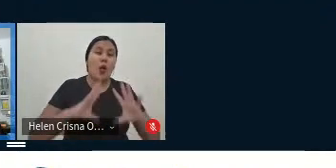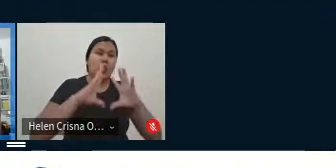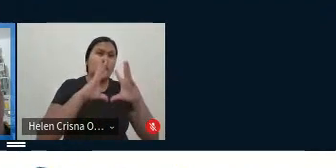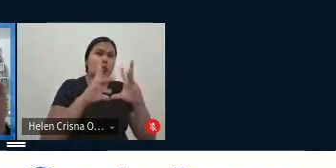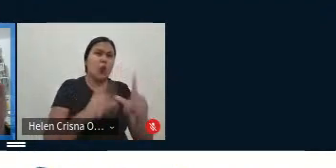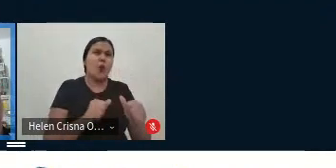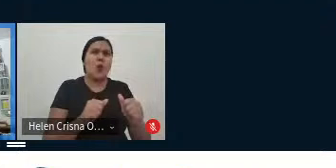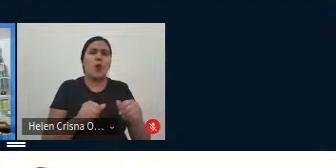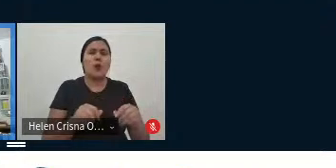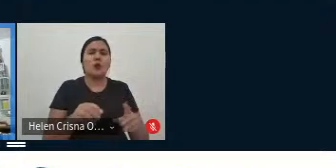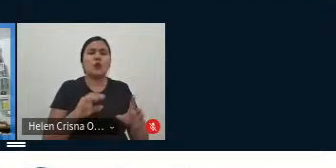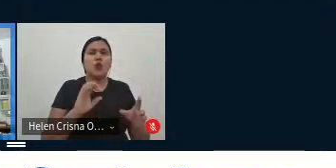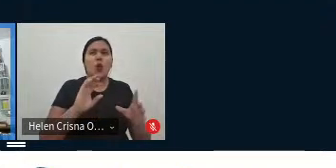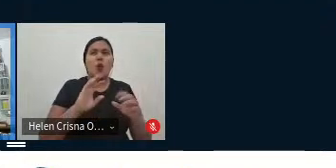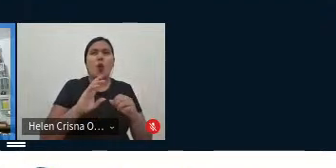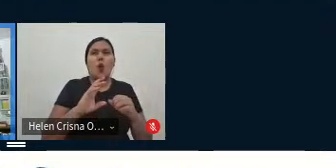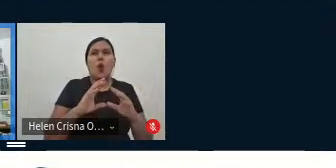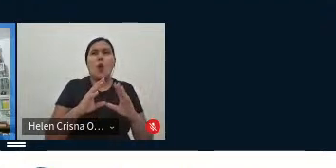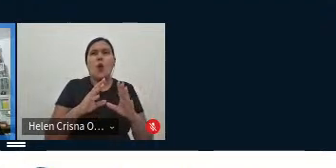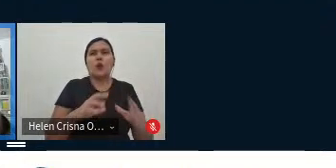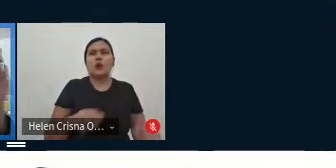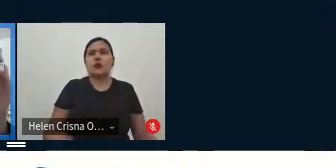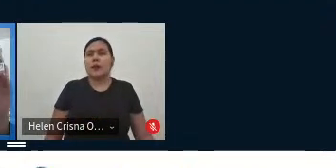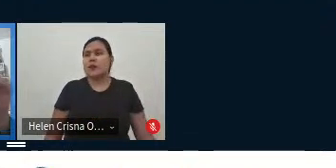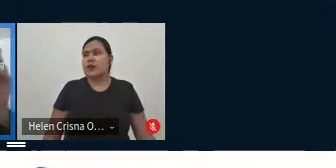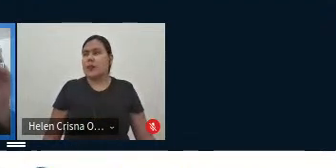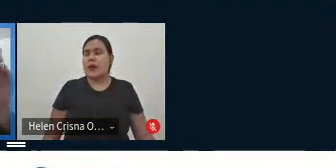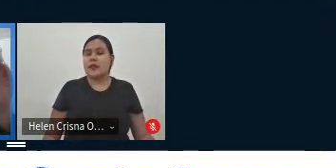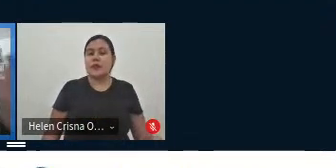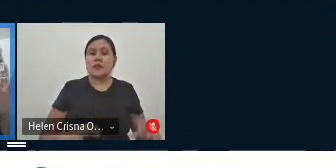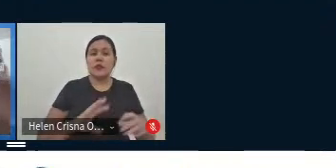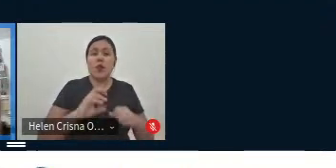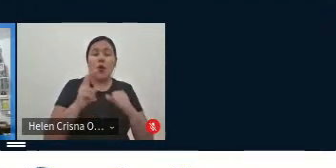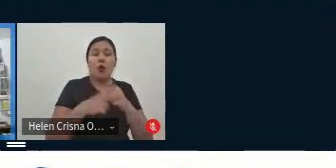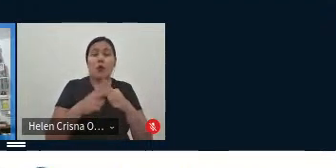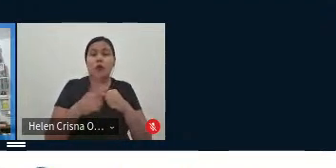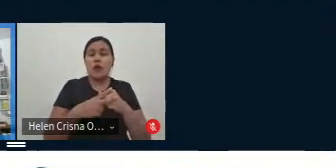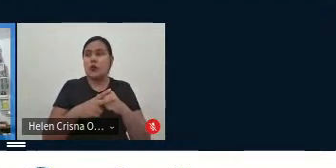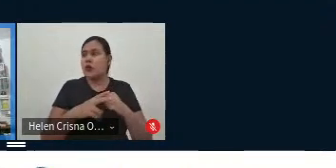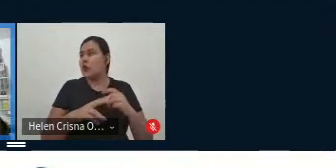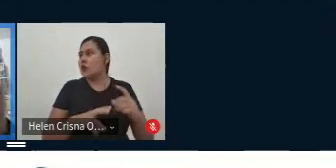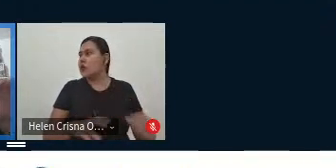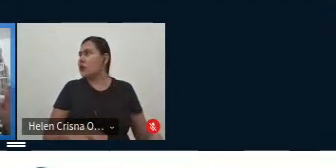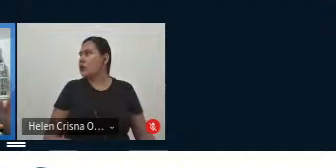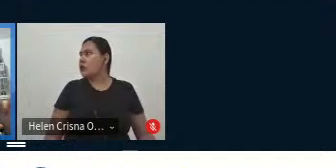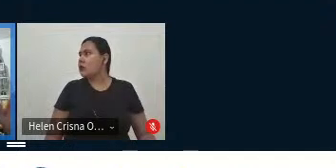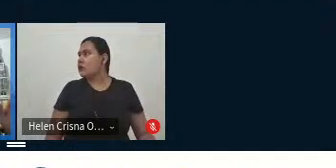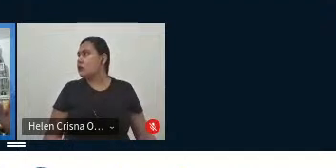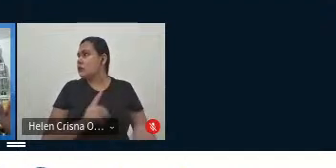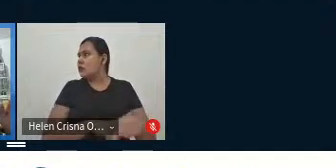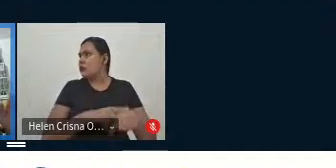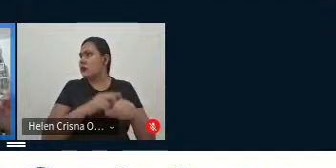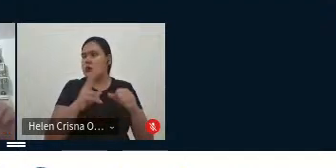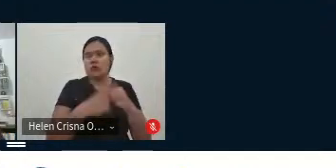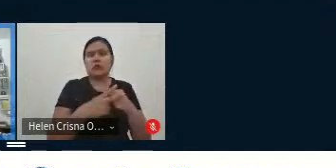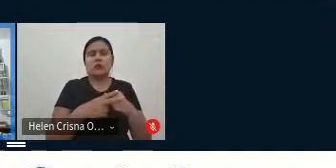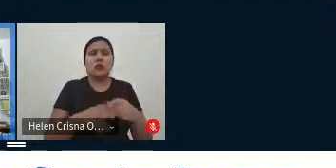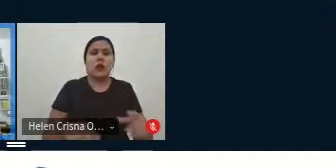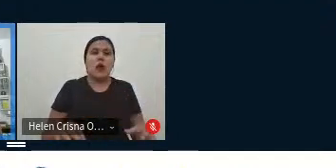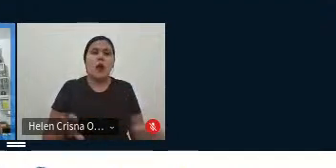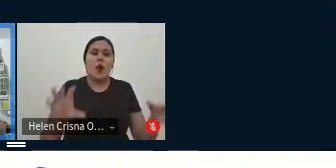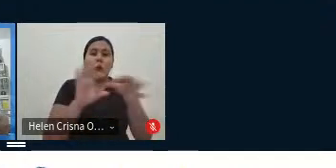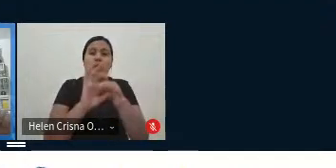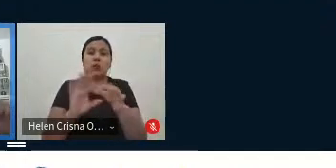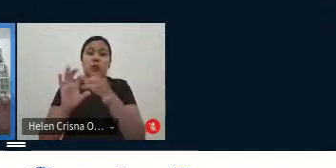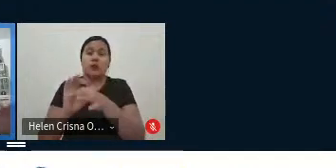os tempos verbais são distintivos, mas estão na mesma planificação. De